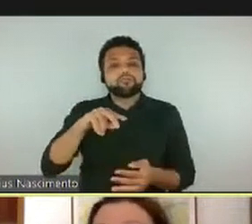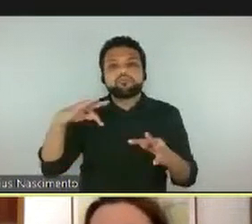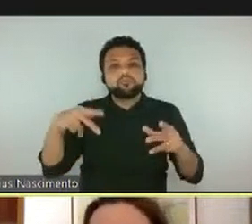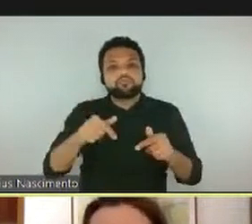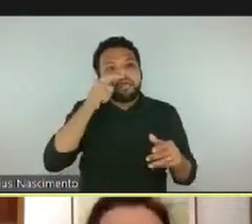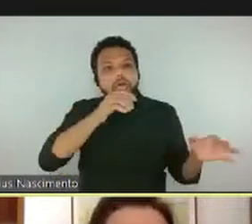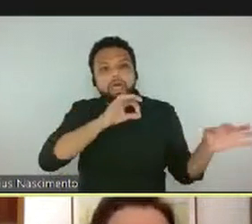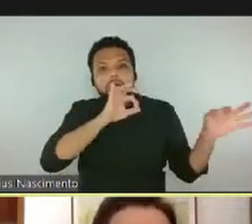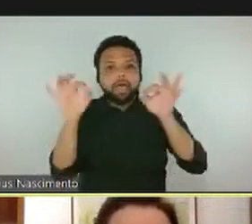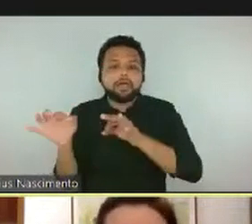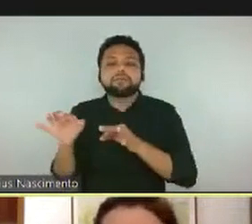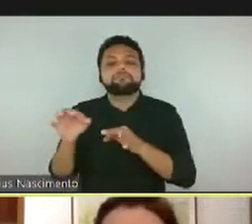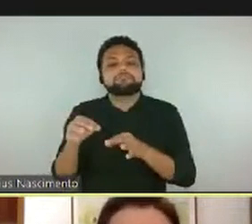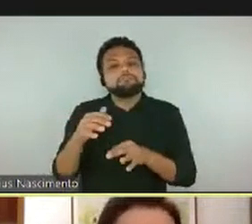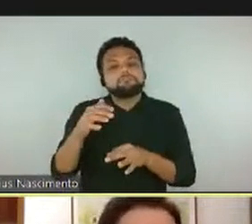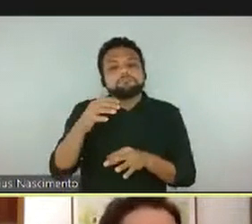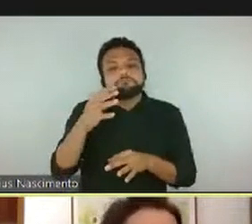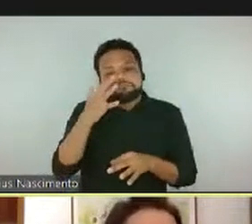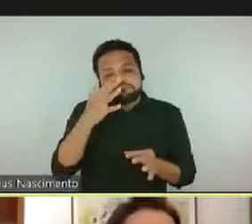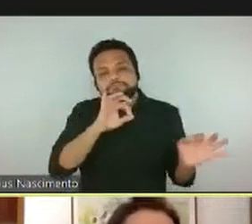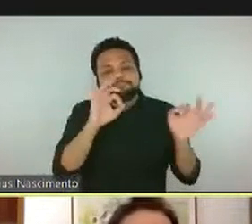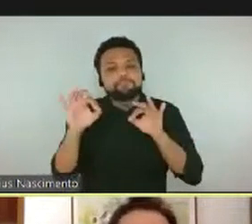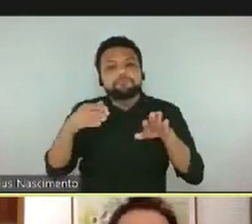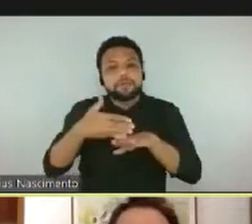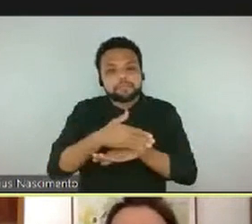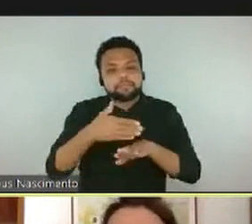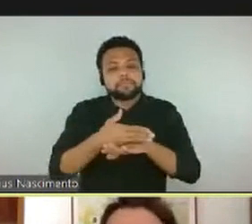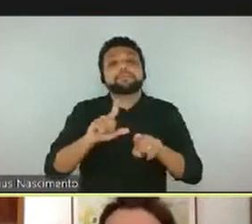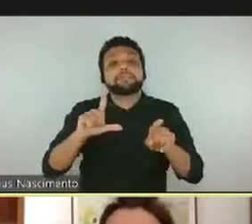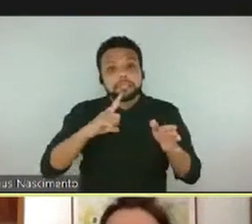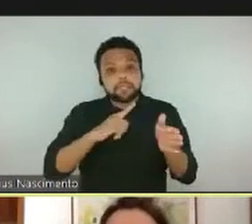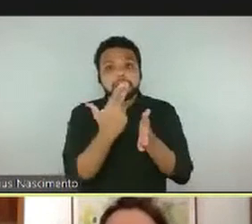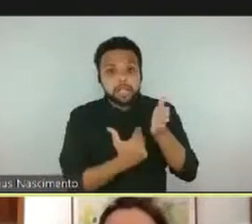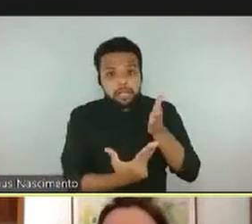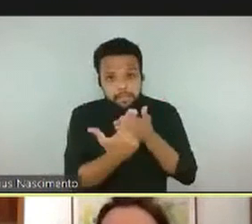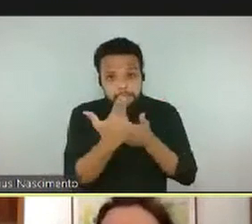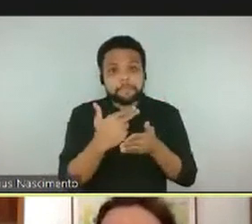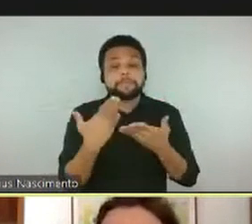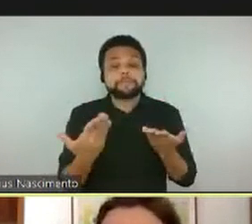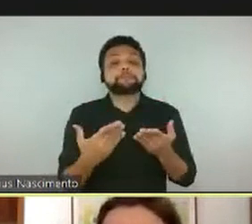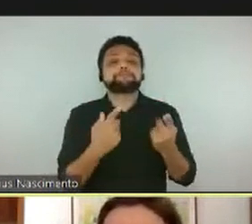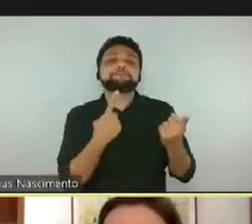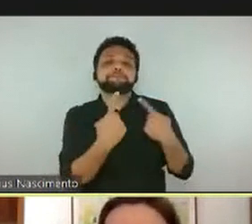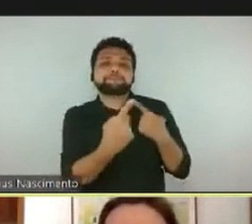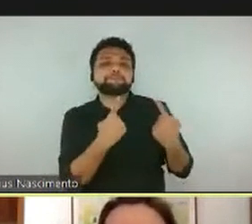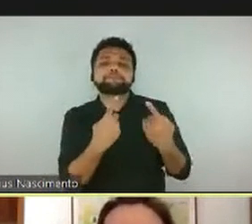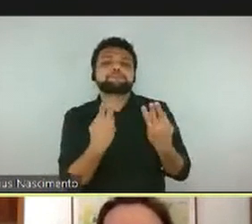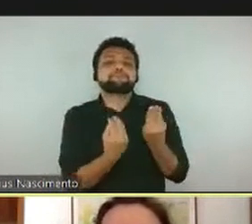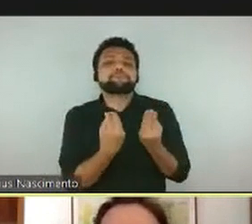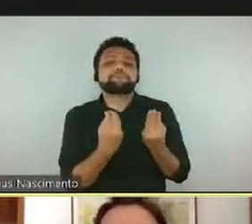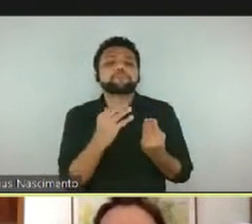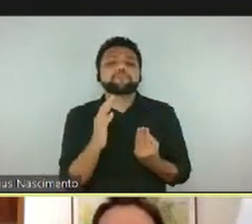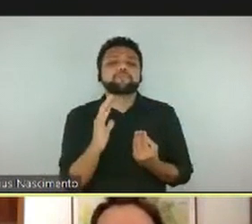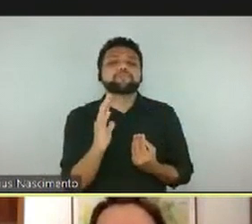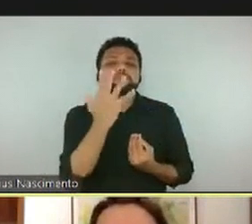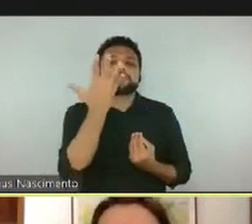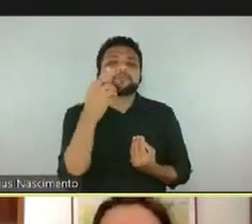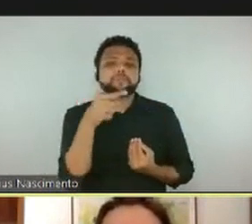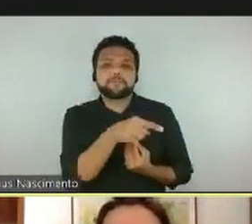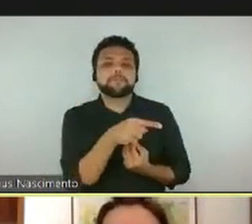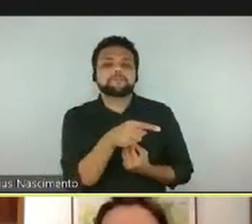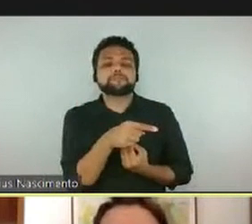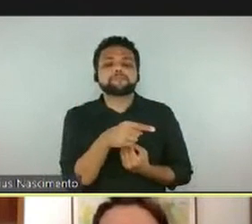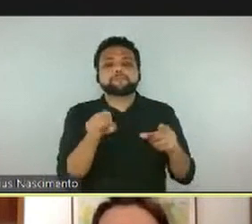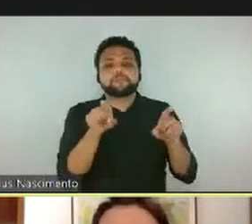pelos desenhos realizados por eles. E, com isso, o diálogo vai acontecendo. E, inclusive,